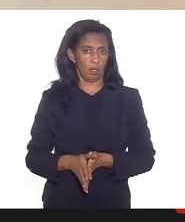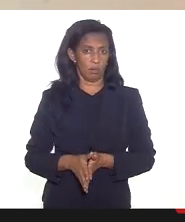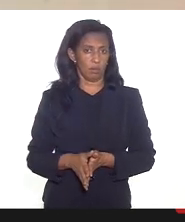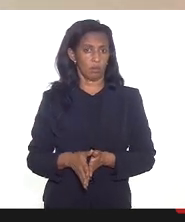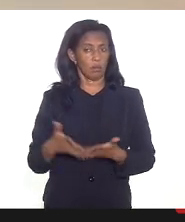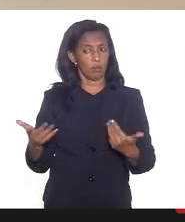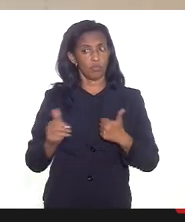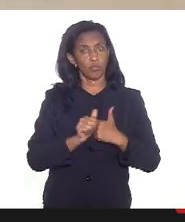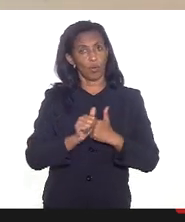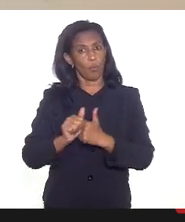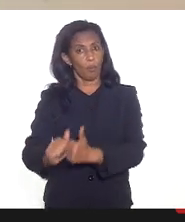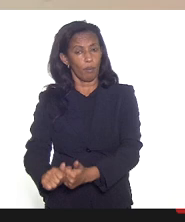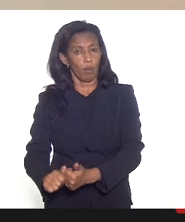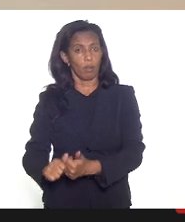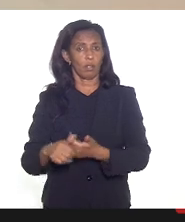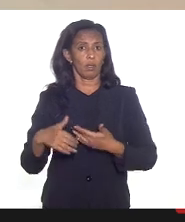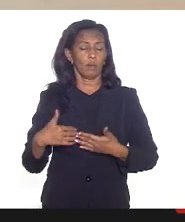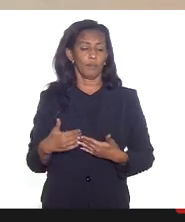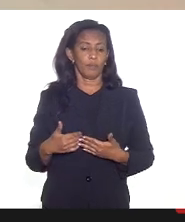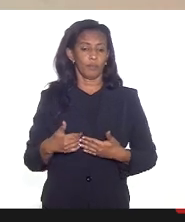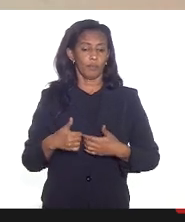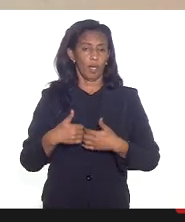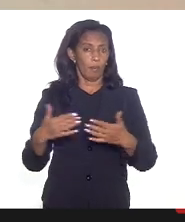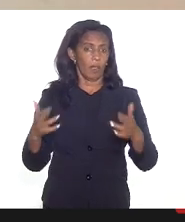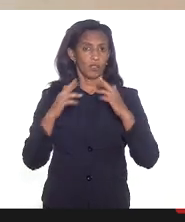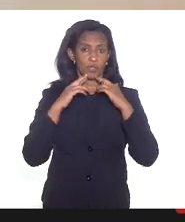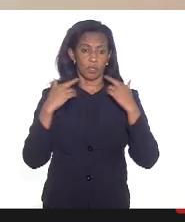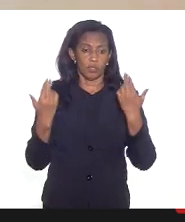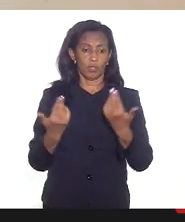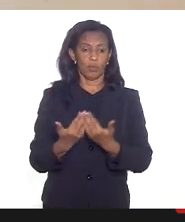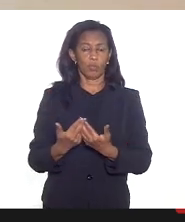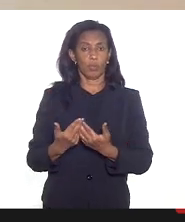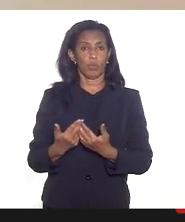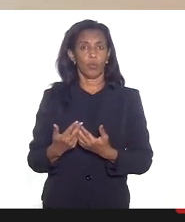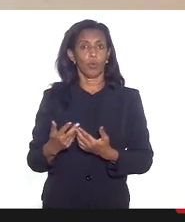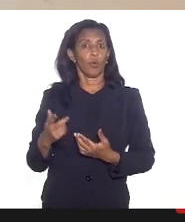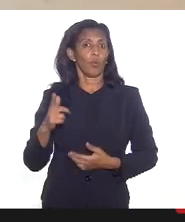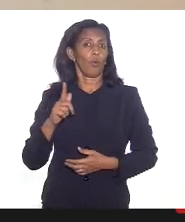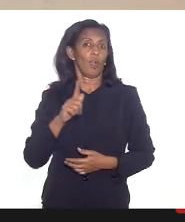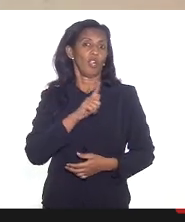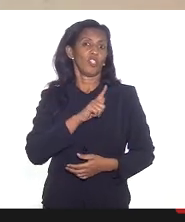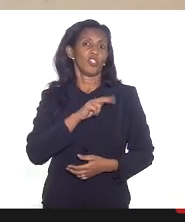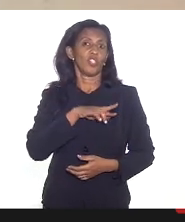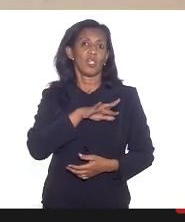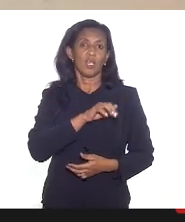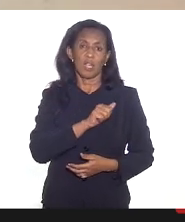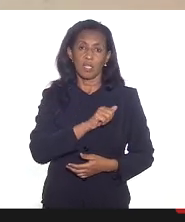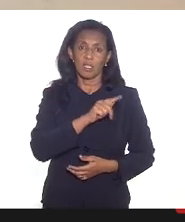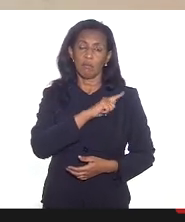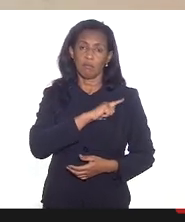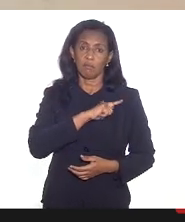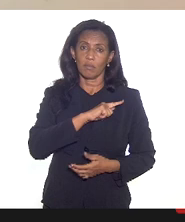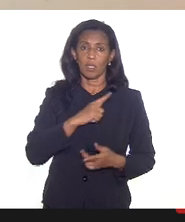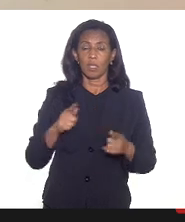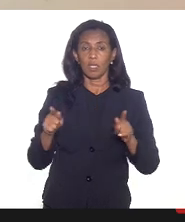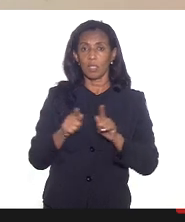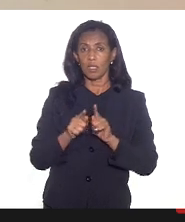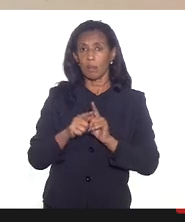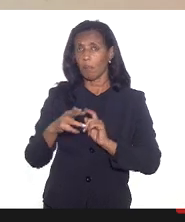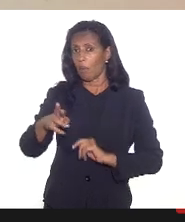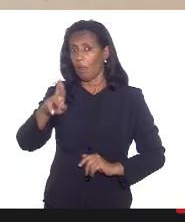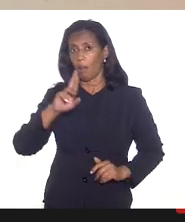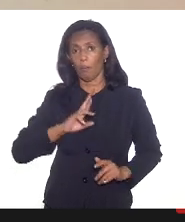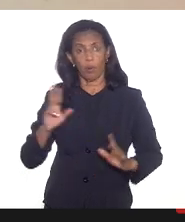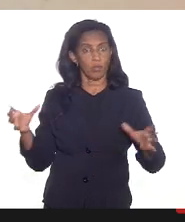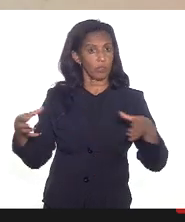acompanha a partir das reuniões com as gerências municipais e pelo próprio feedback porque nós temos